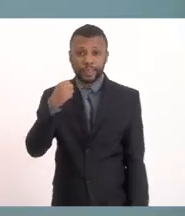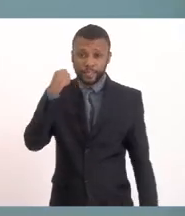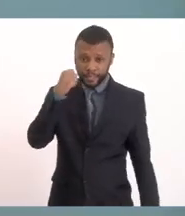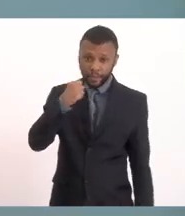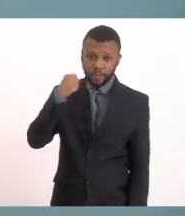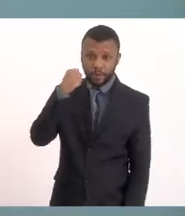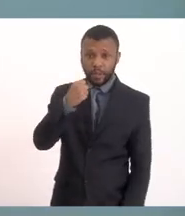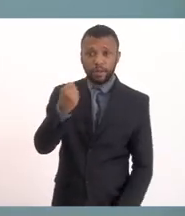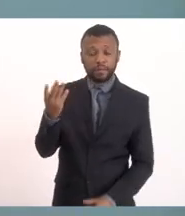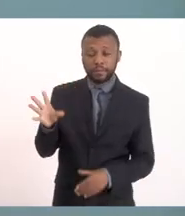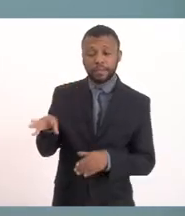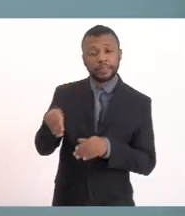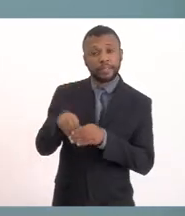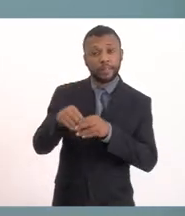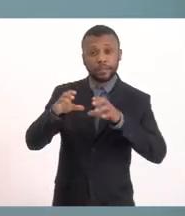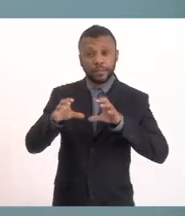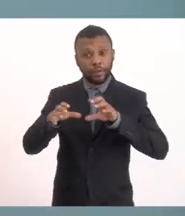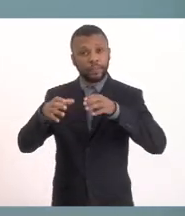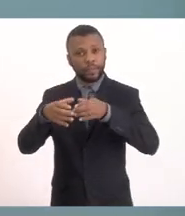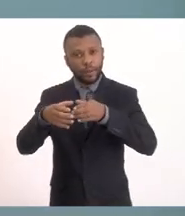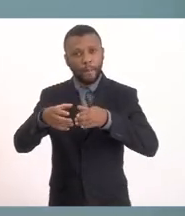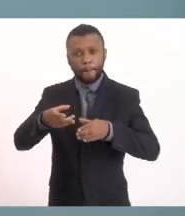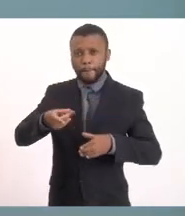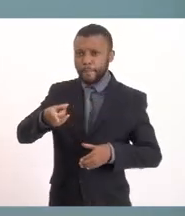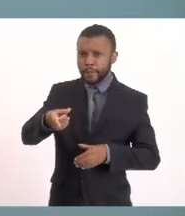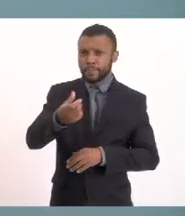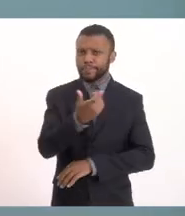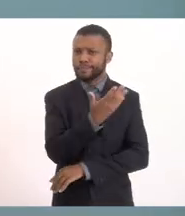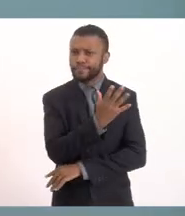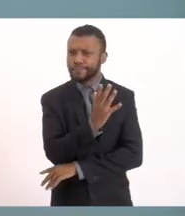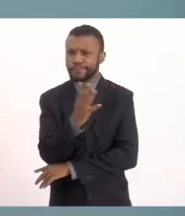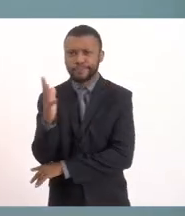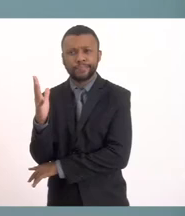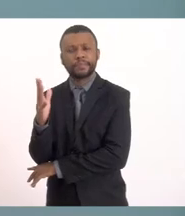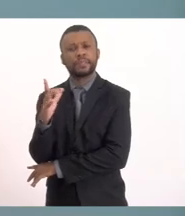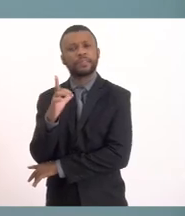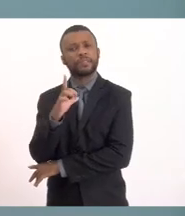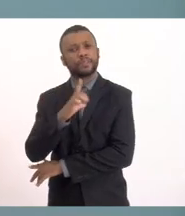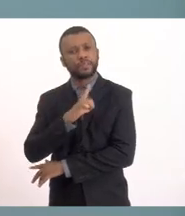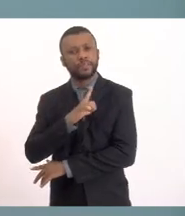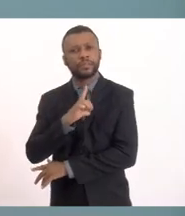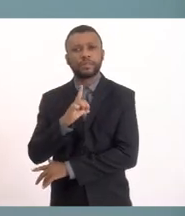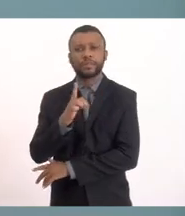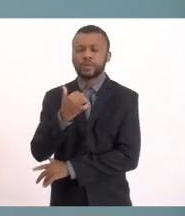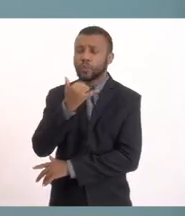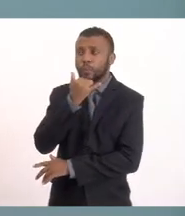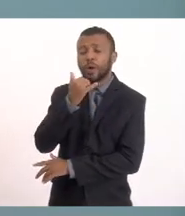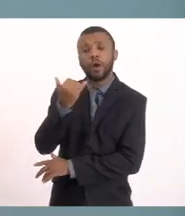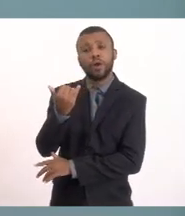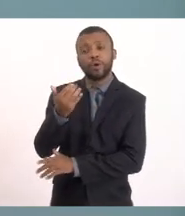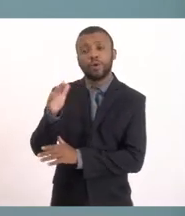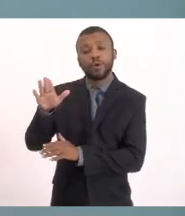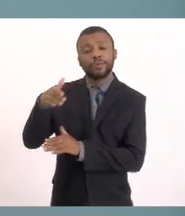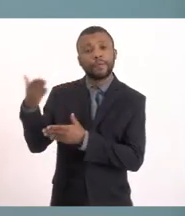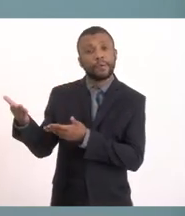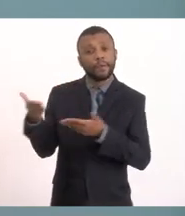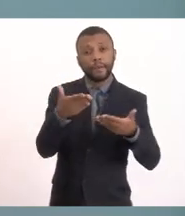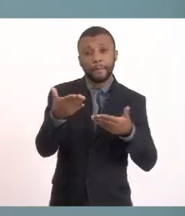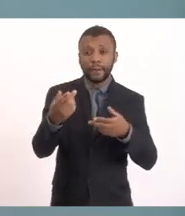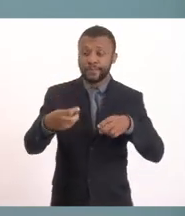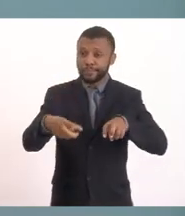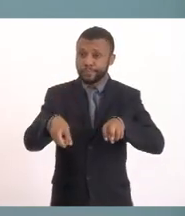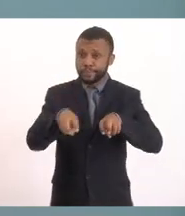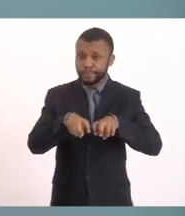Comissão Permanente de Meio Ambiente, ele veio aqui, tirou, não existe fotografia... Chamei ele até para sentar com o porra mesmo.